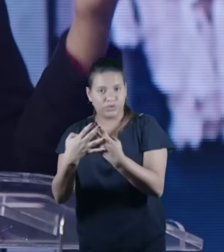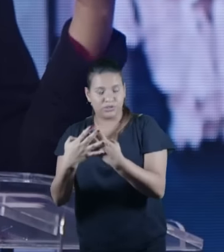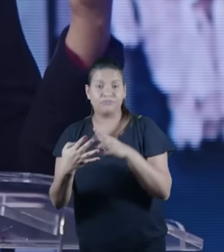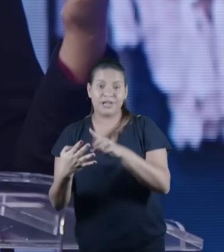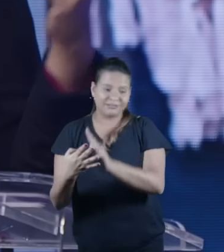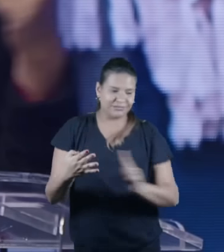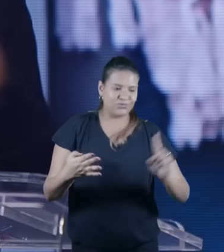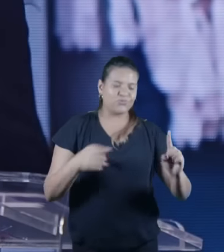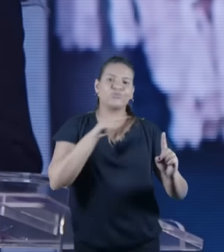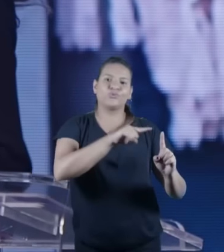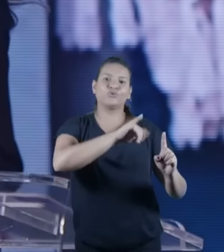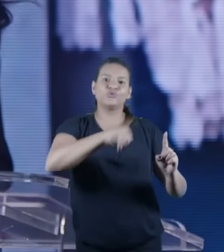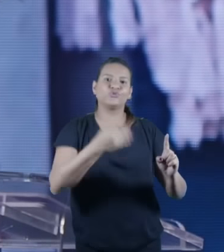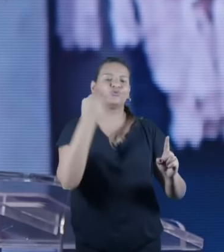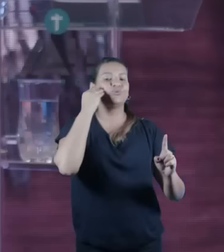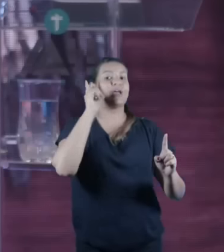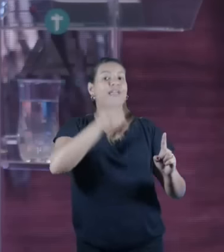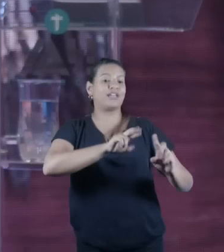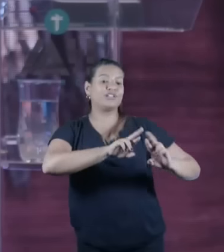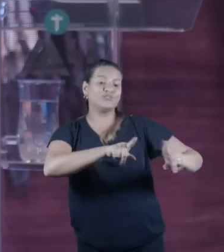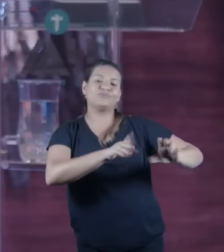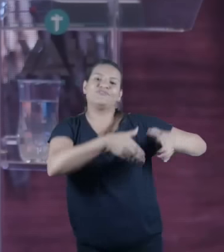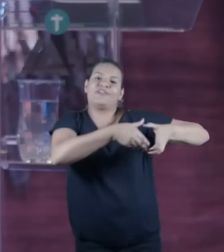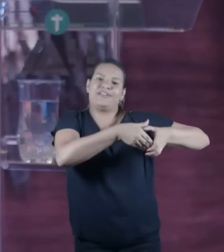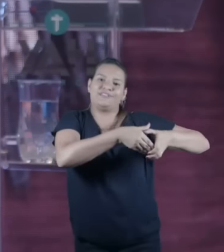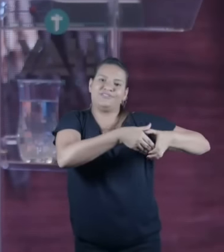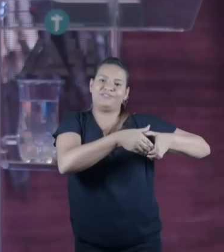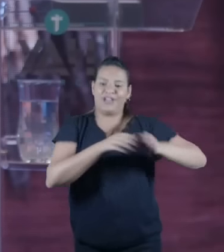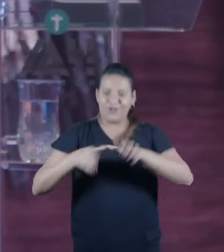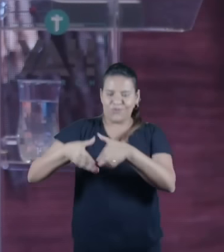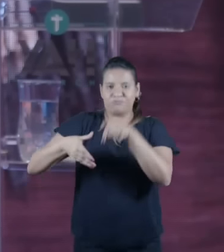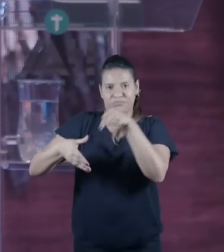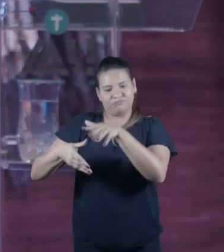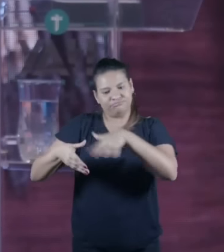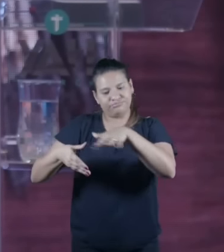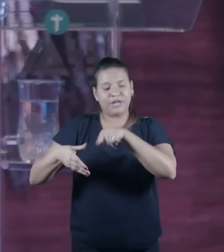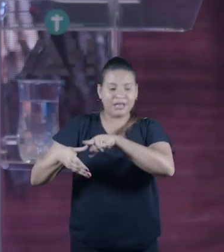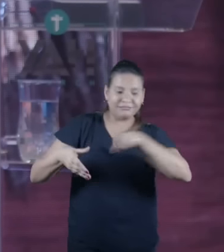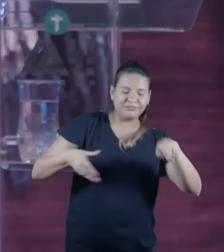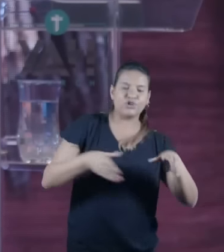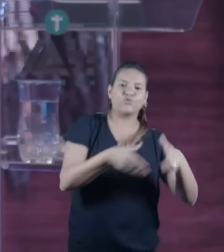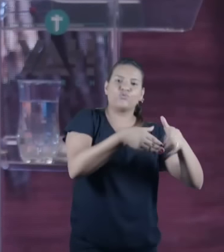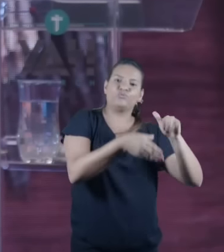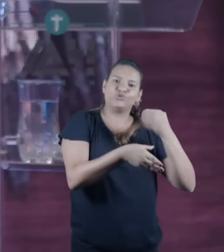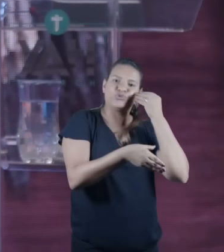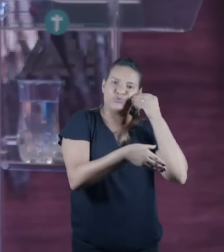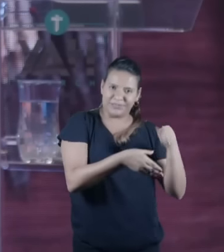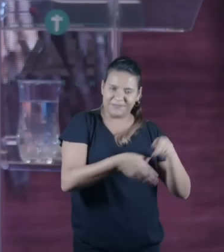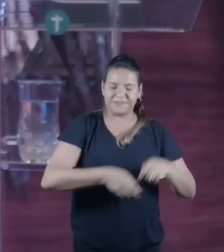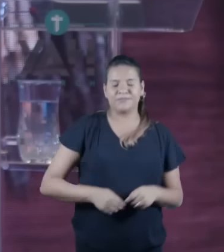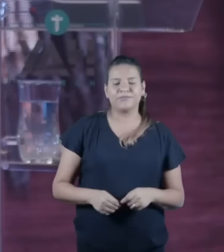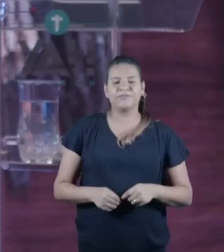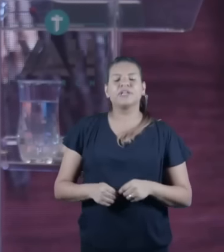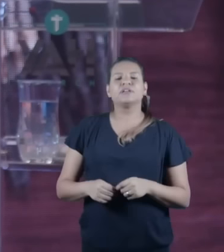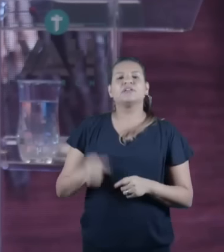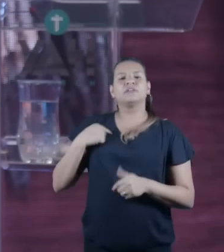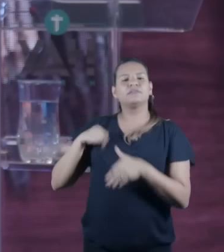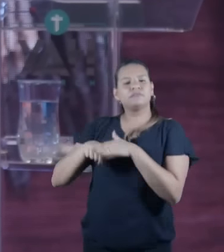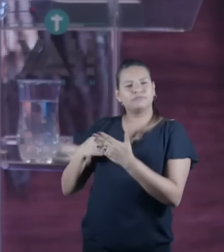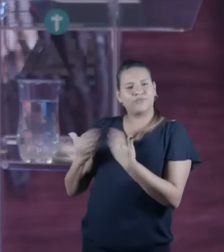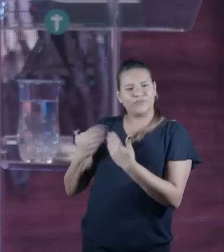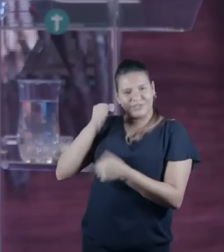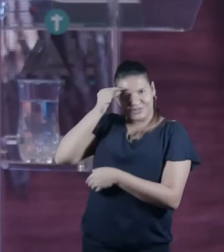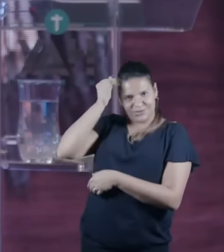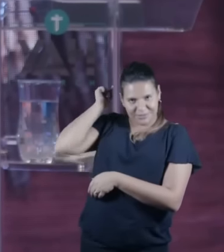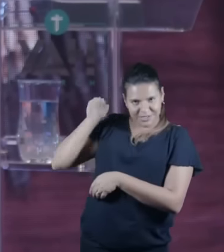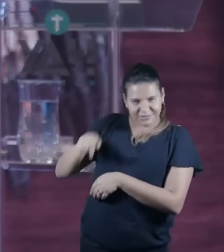antes antes de eu entrar eu estava comentando com ele umas pesquisas que eu estava lendo sobre iconografia cristã e daí ele pediu para mim